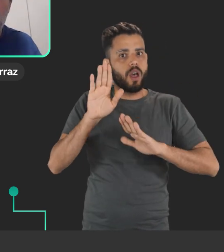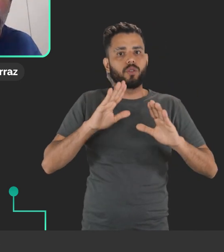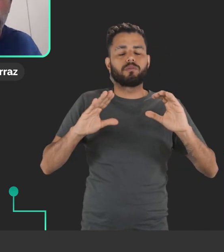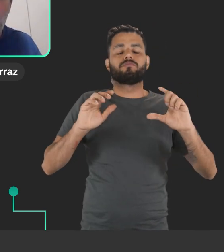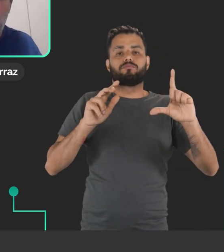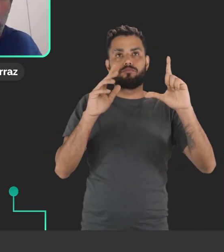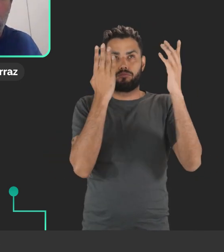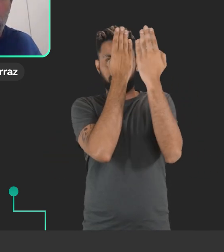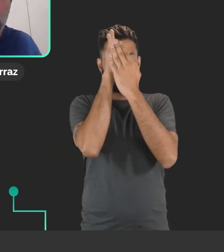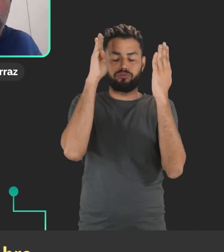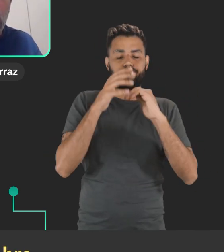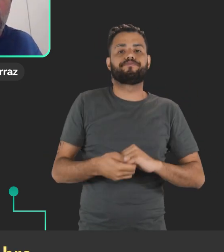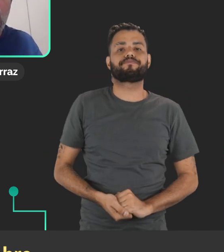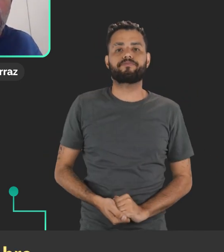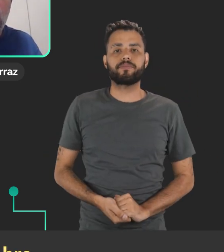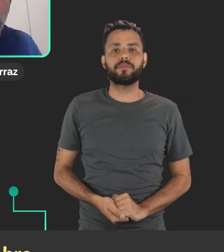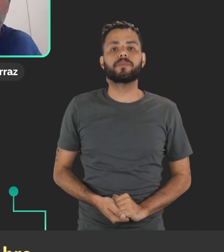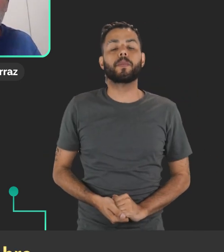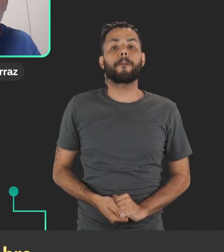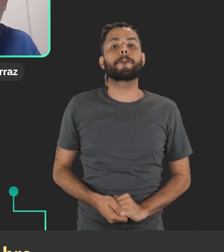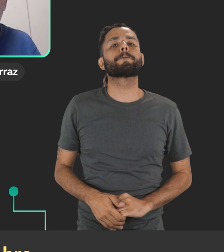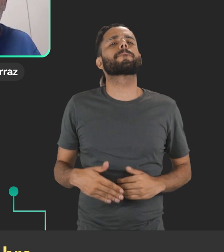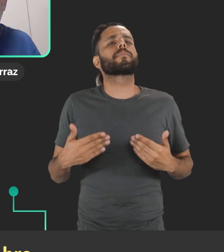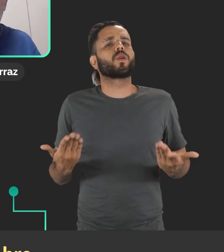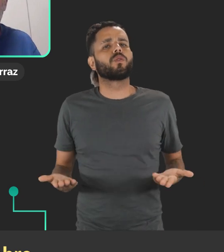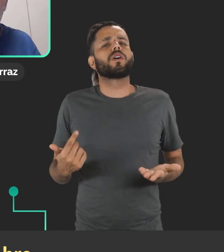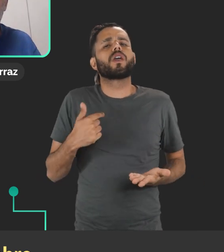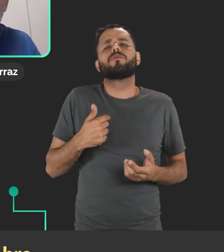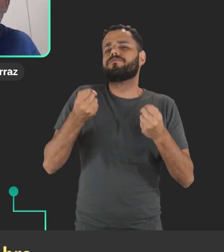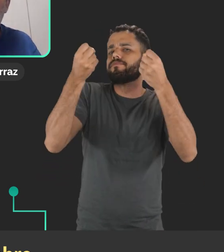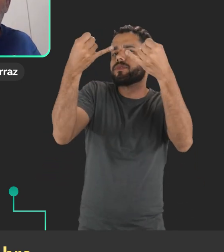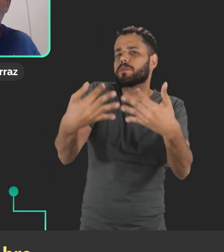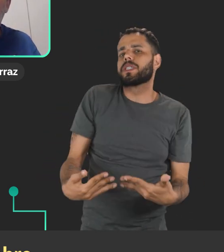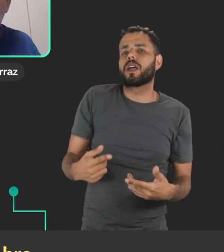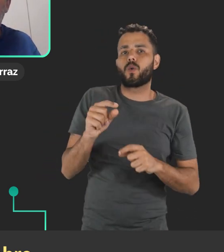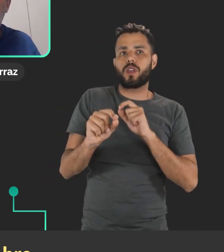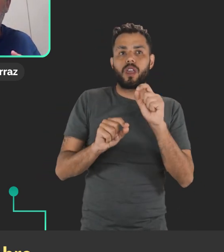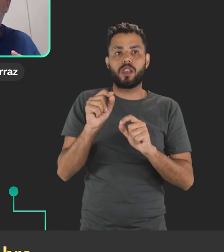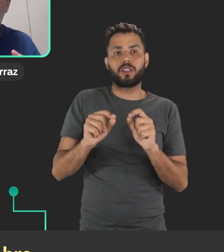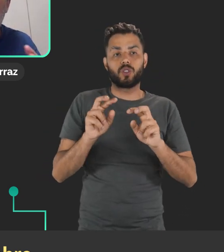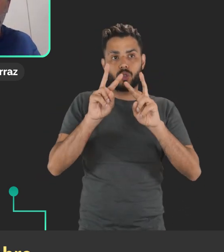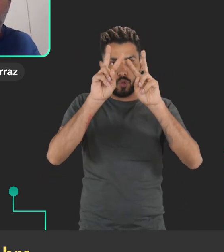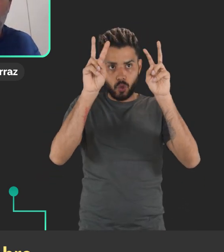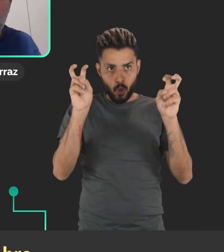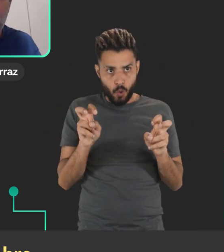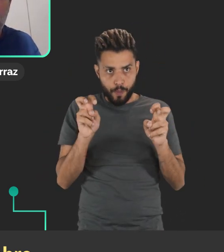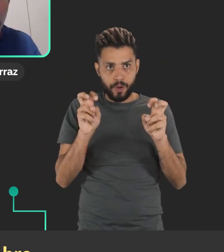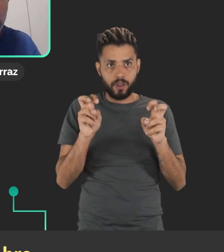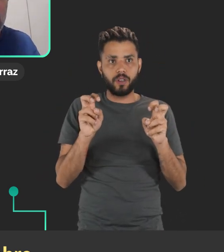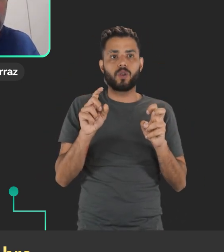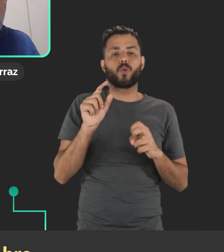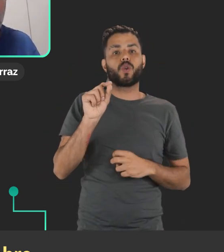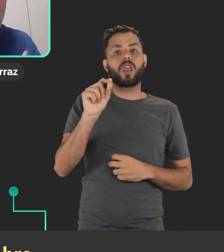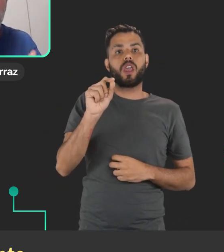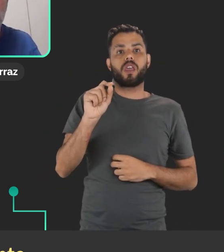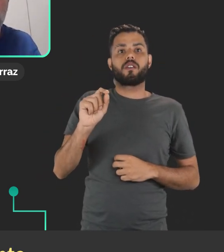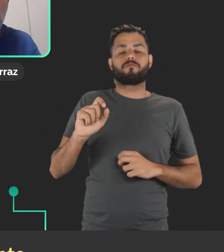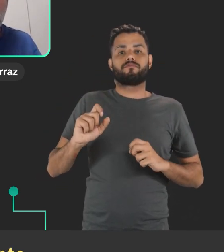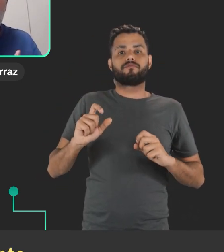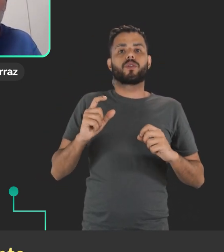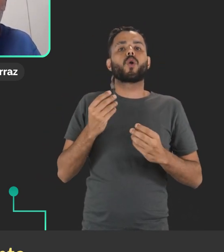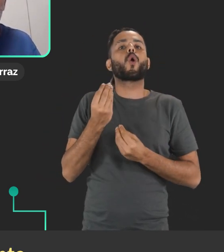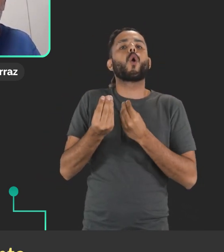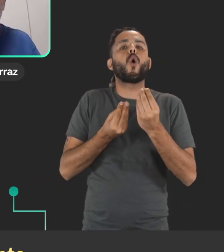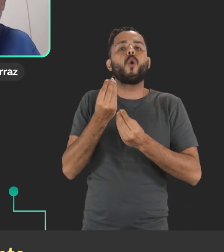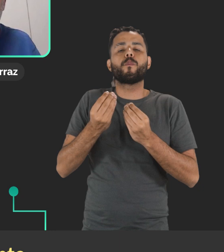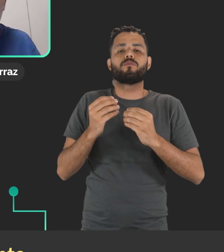de tecnologia. E aí, eu entro para falar um pouco sobre as modalidades de entrada que a gente faz uso